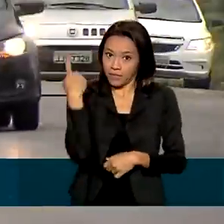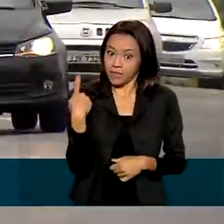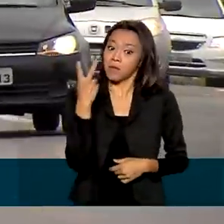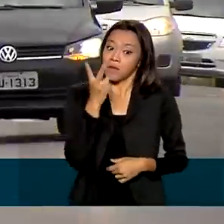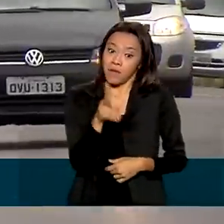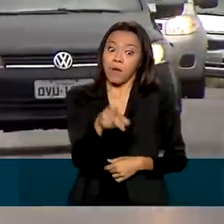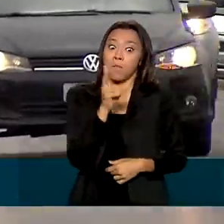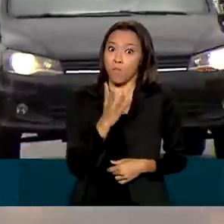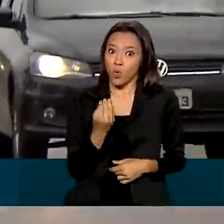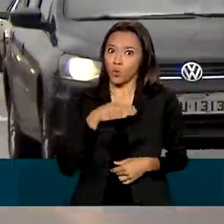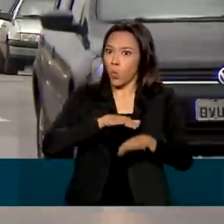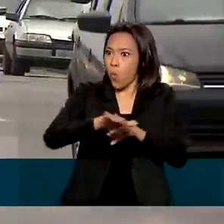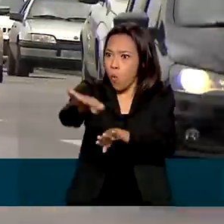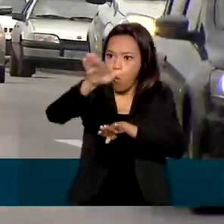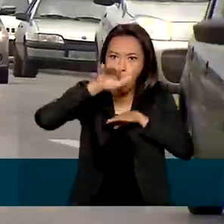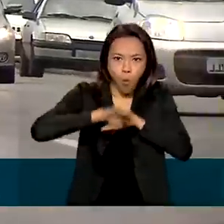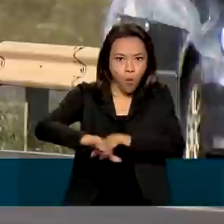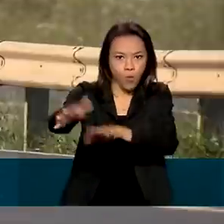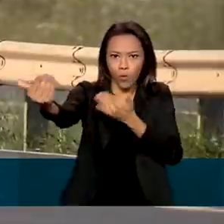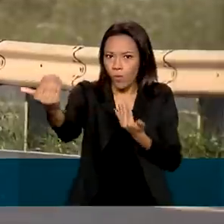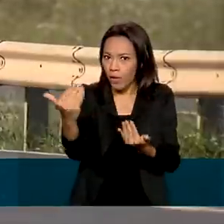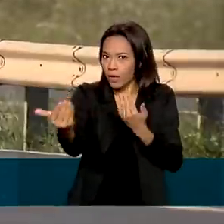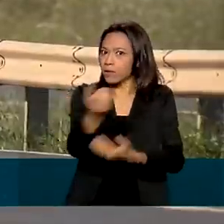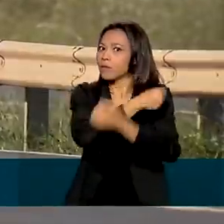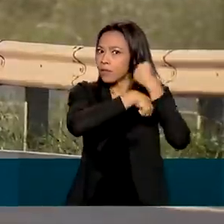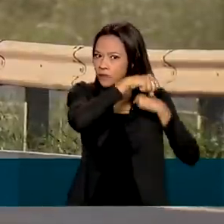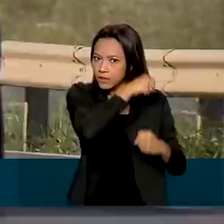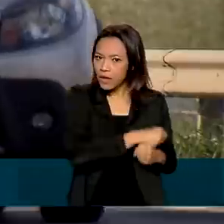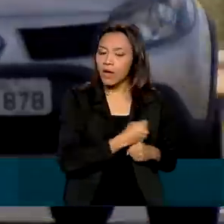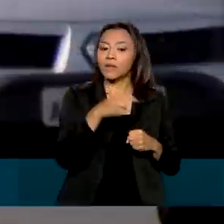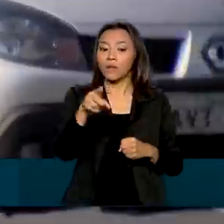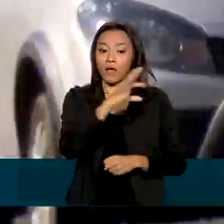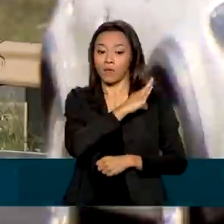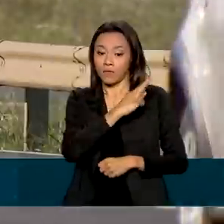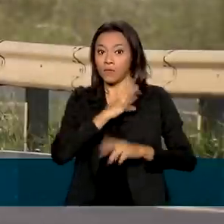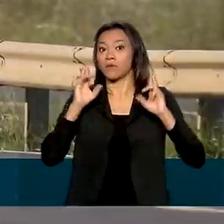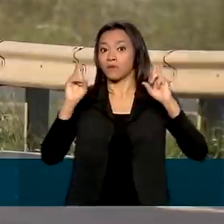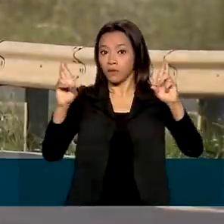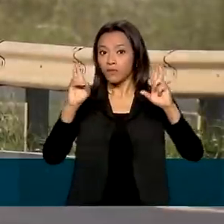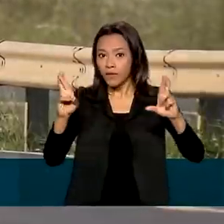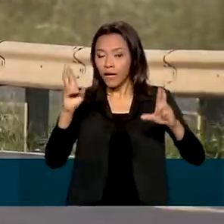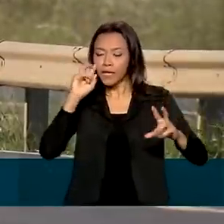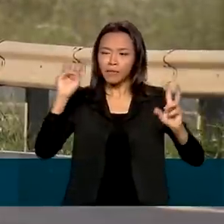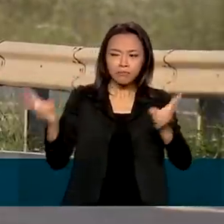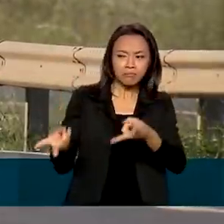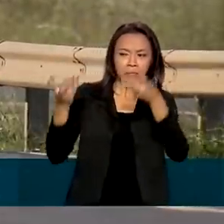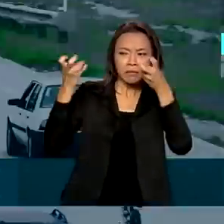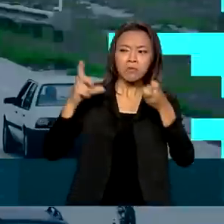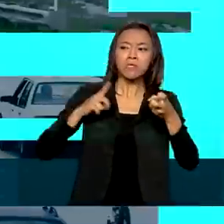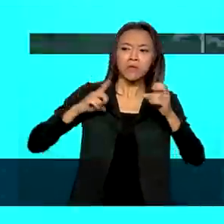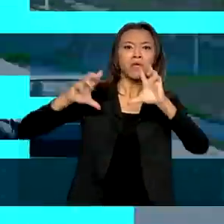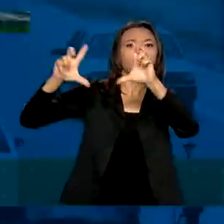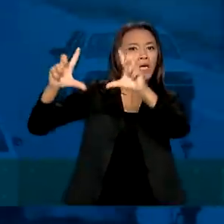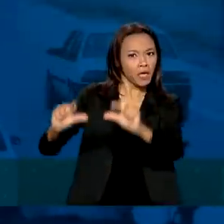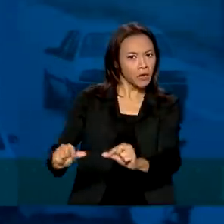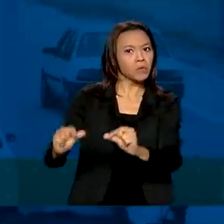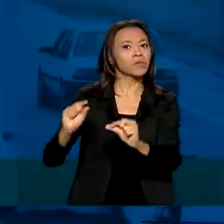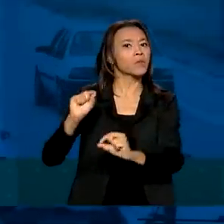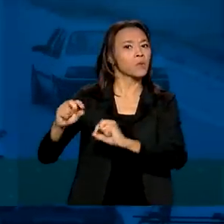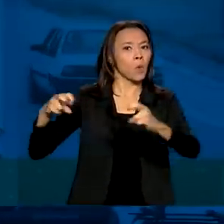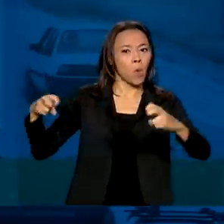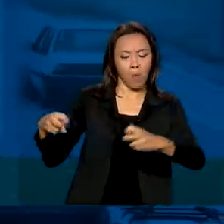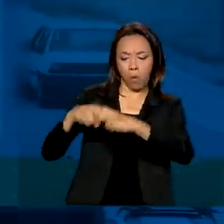rodovias, na comparação com o ano passado, a Polícia Rodoviária Federal destacou que houve redução no número de